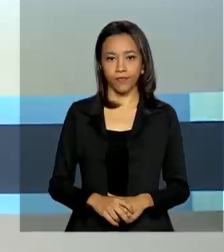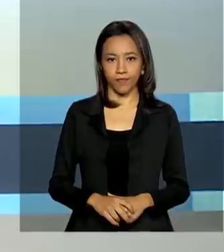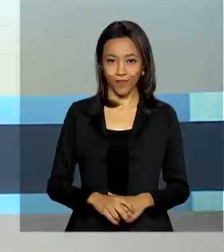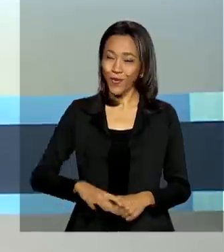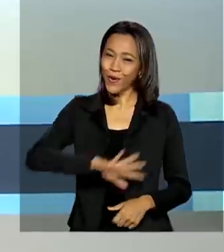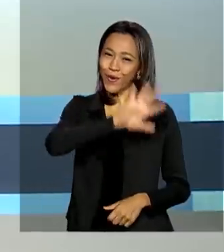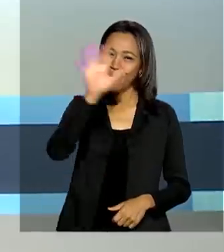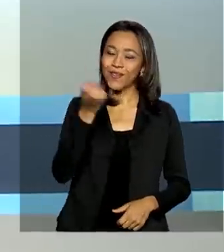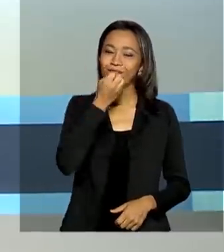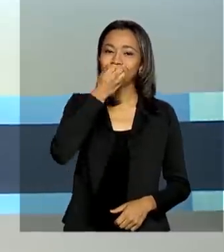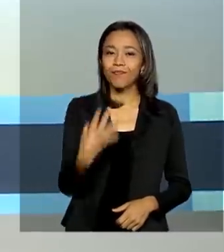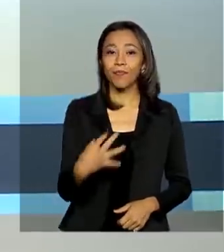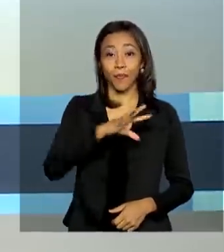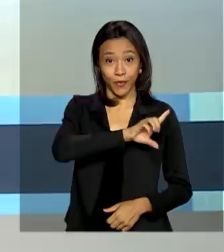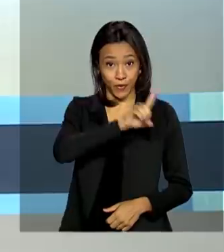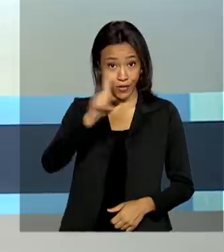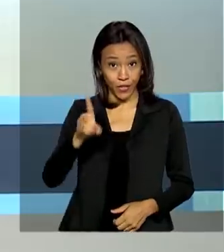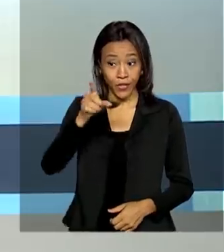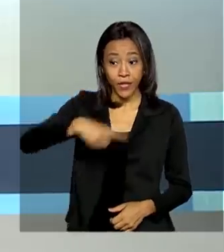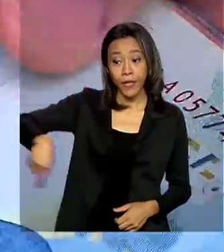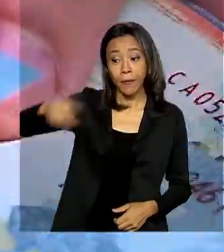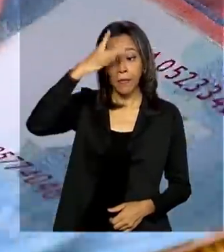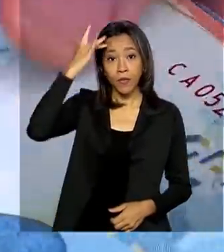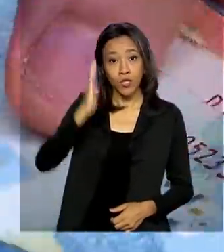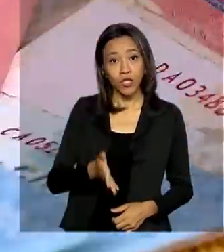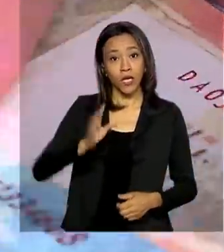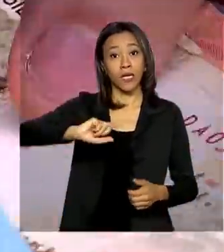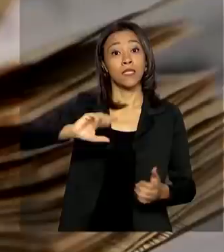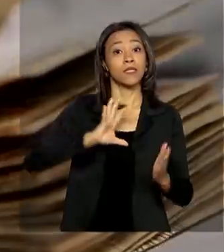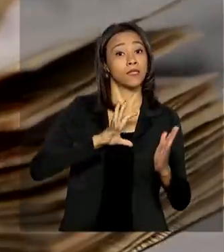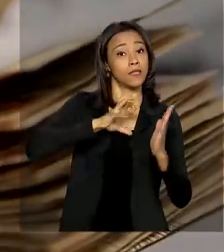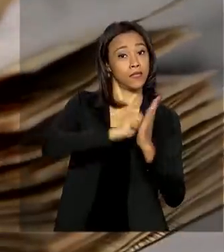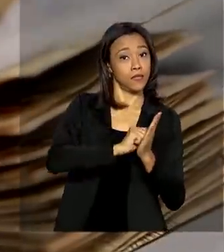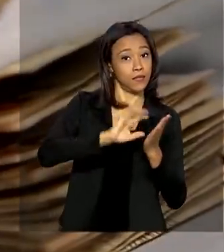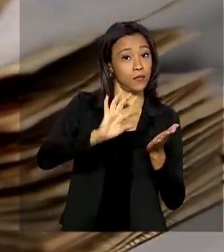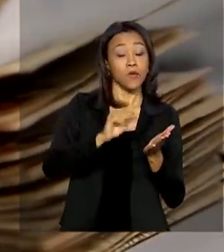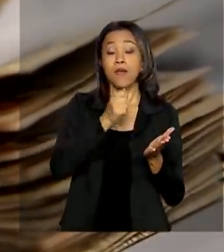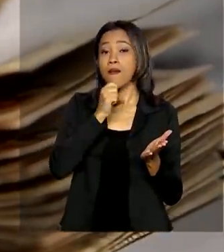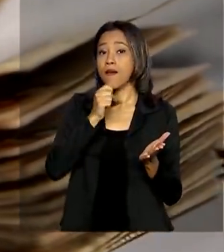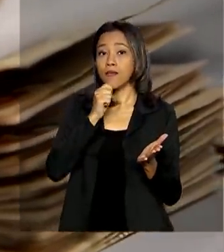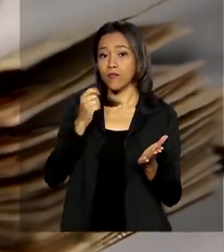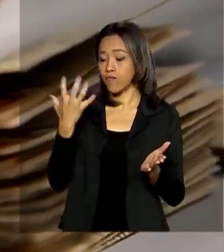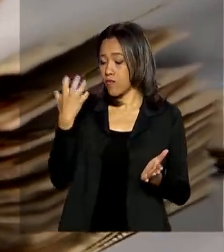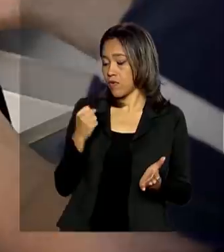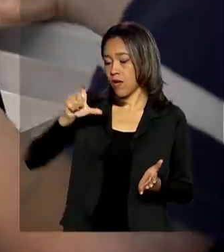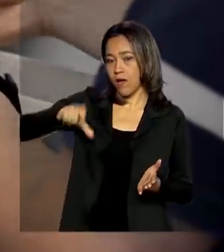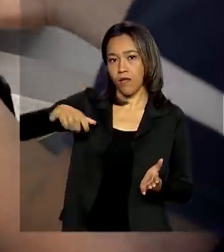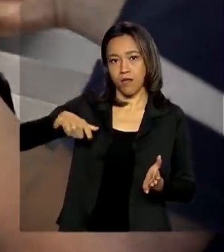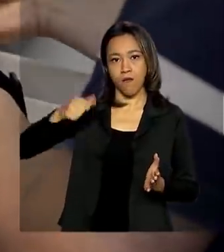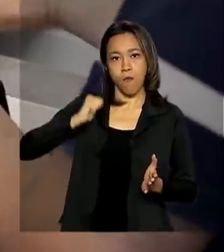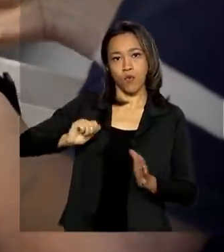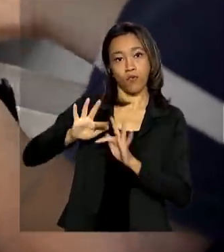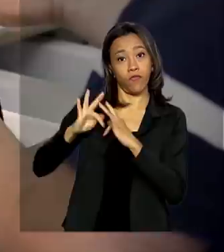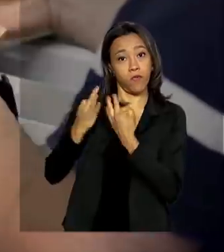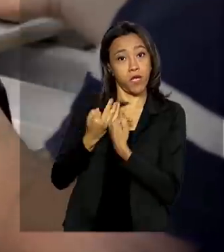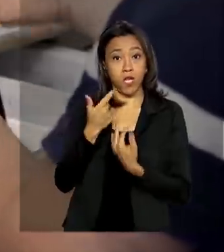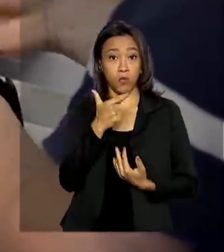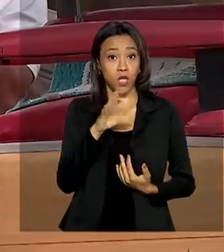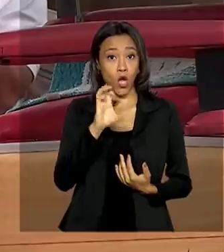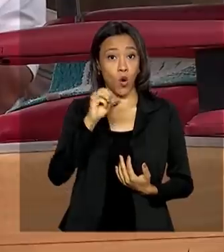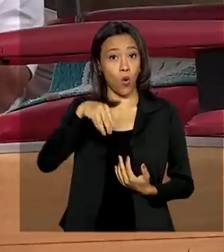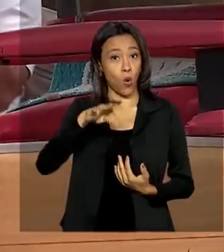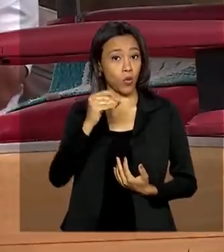Olá, bom dia! Pessoas inscritas no Cadastro Único que não estão no Bolsa Família e não têm conta em banco